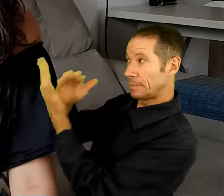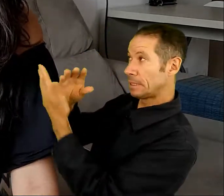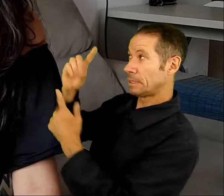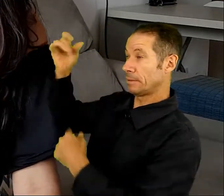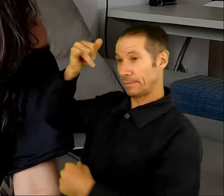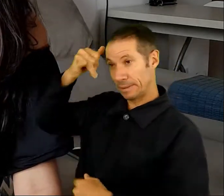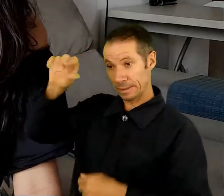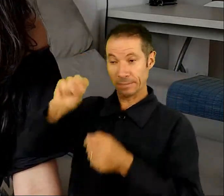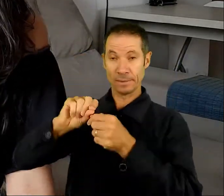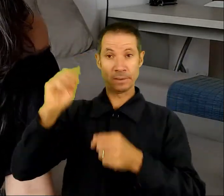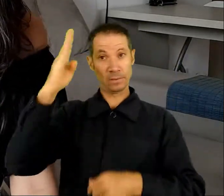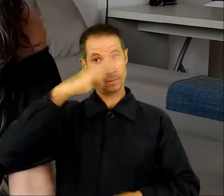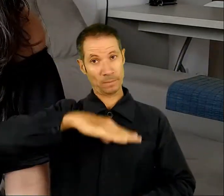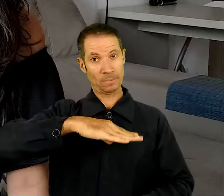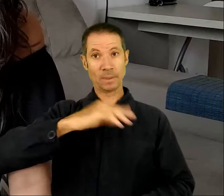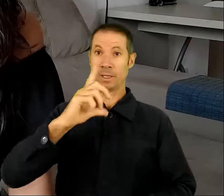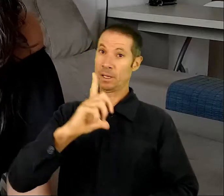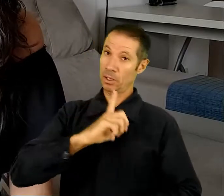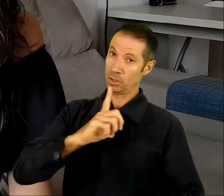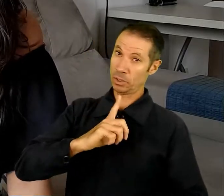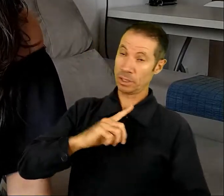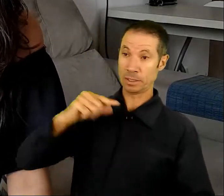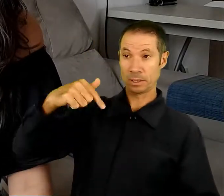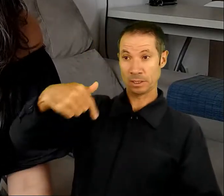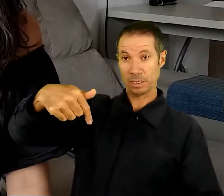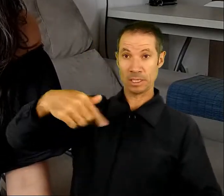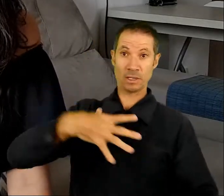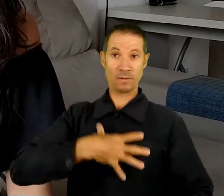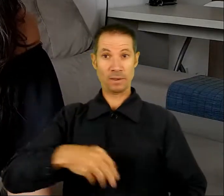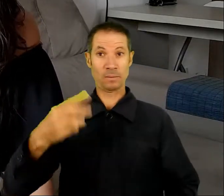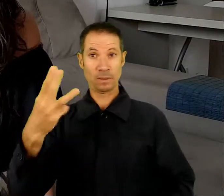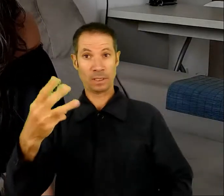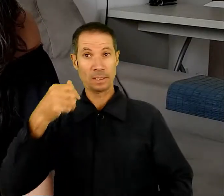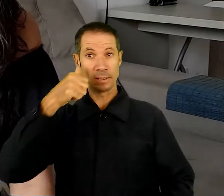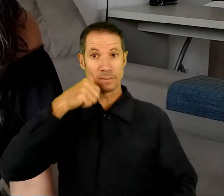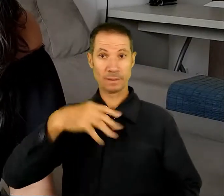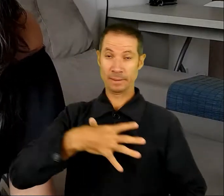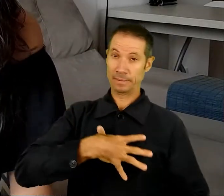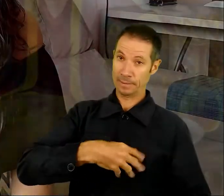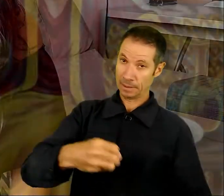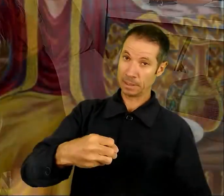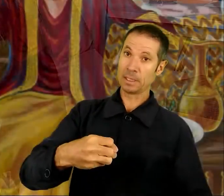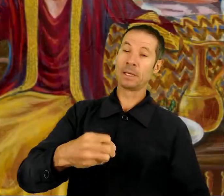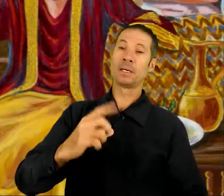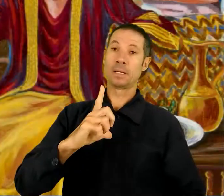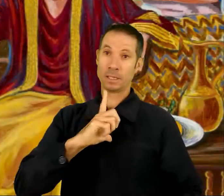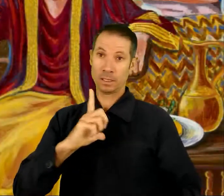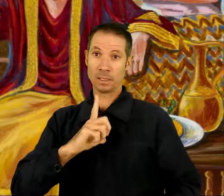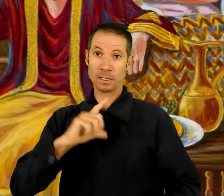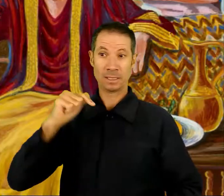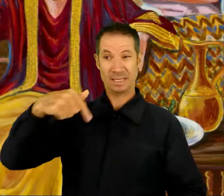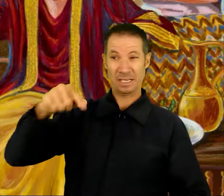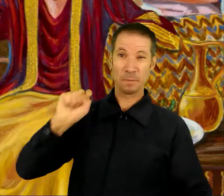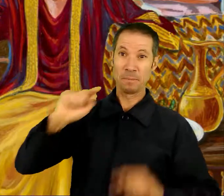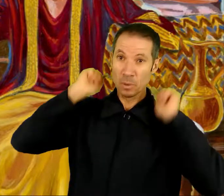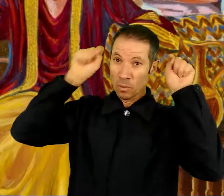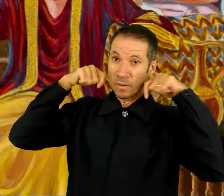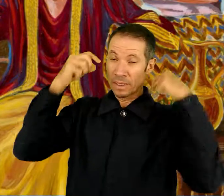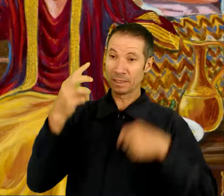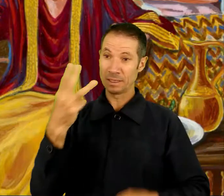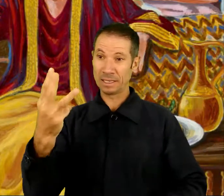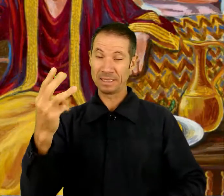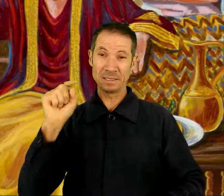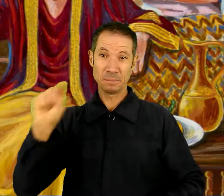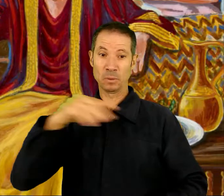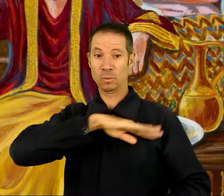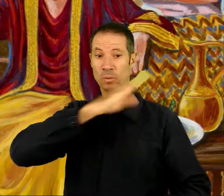evitava fazer o mal. Tinha a ele sete filhos e três filhas. E possuía sete mil ovelhas, três mil